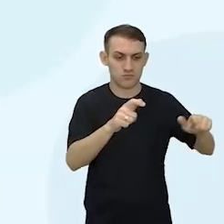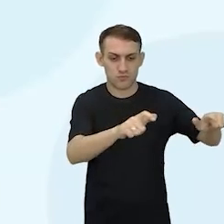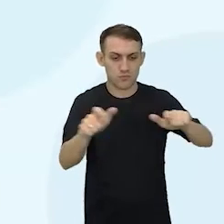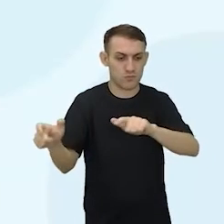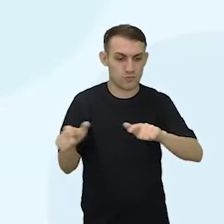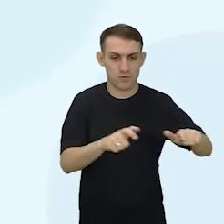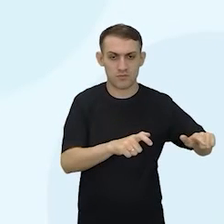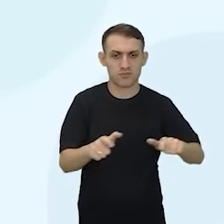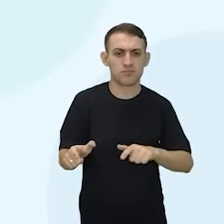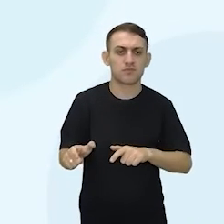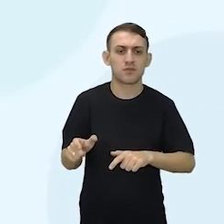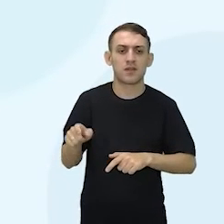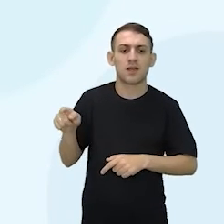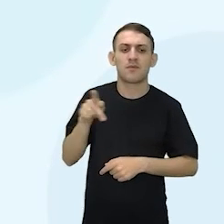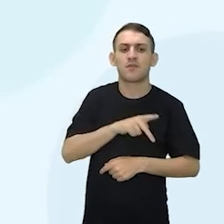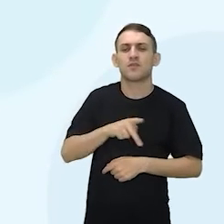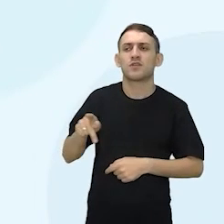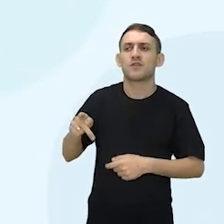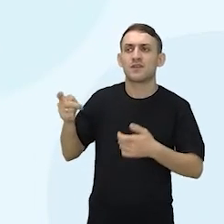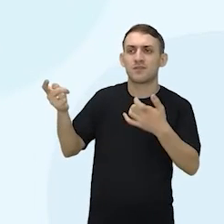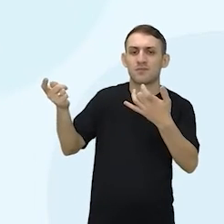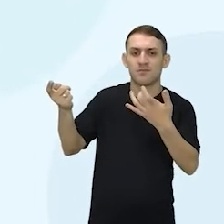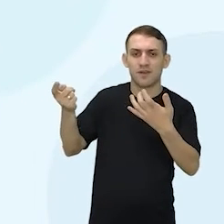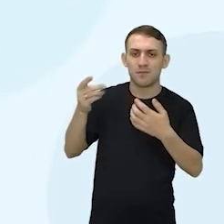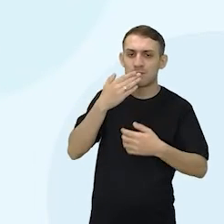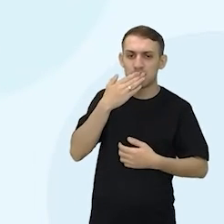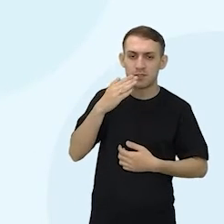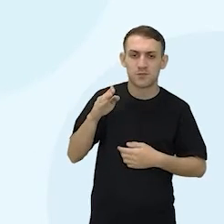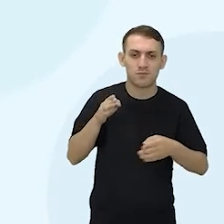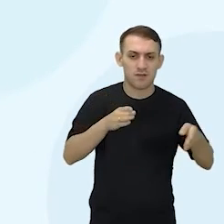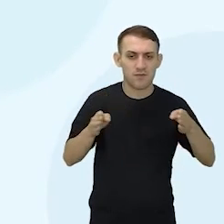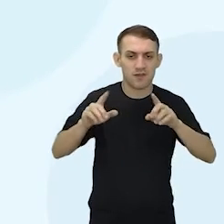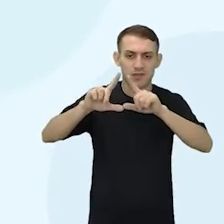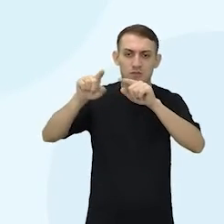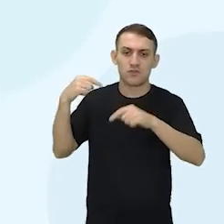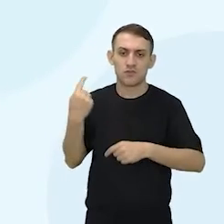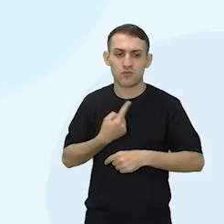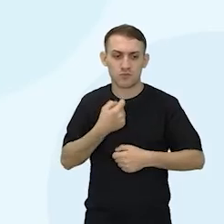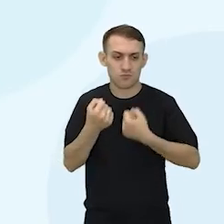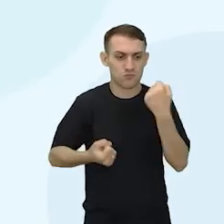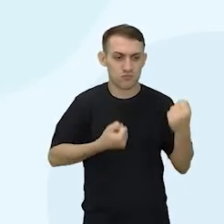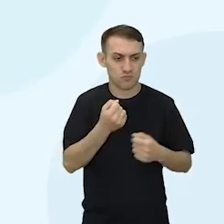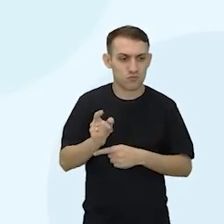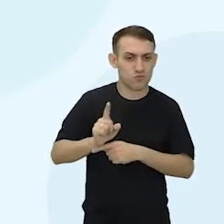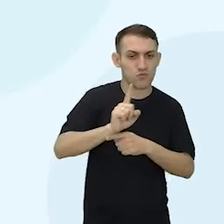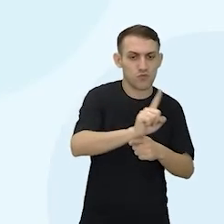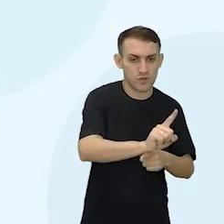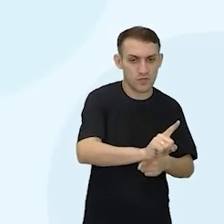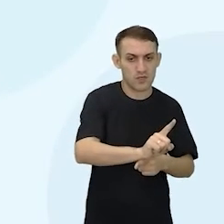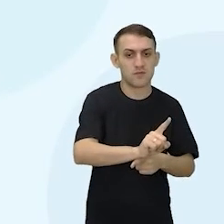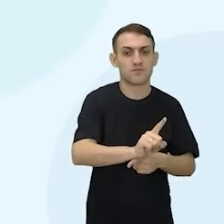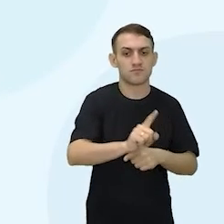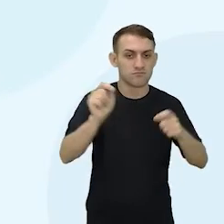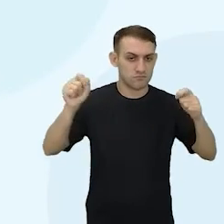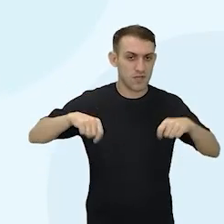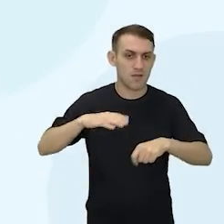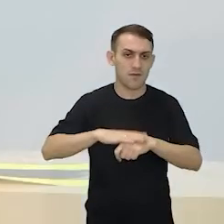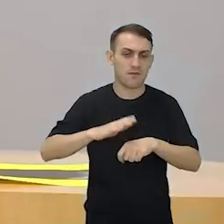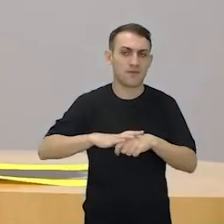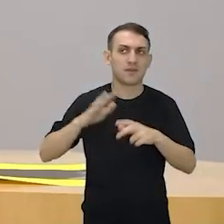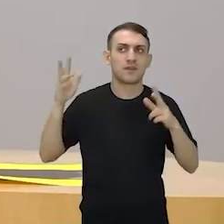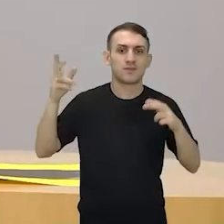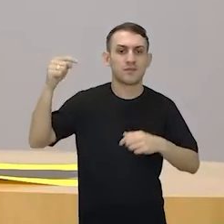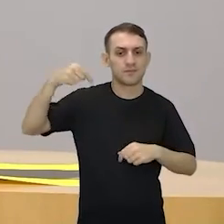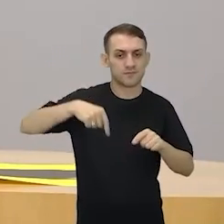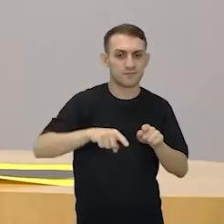A professora vai falar uma fase da lua e você tem que correr até ela. Muito bem. Ou se você não tiver espaço para correr, pode fazer que nem a gente fez aqui, né,